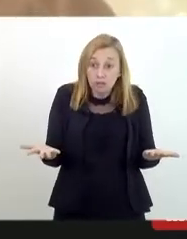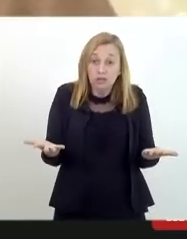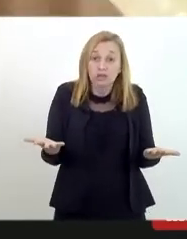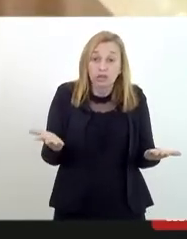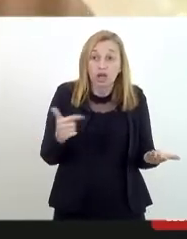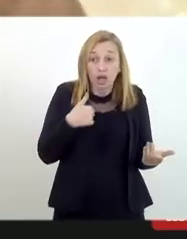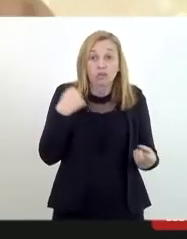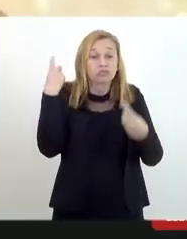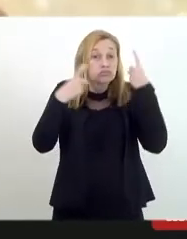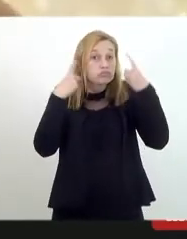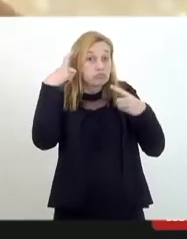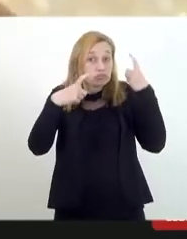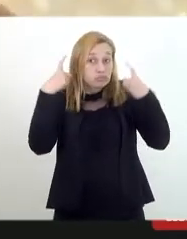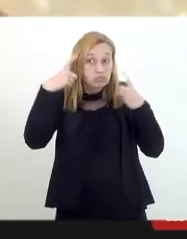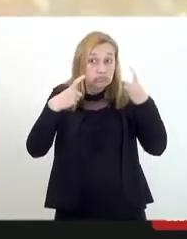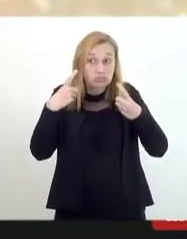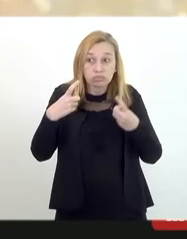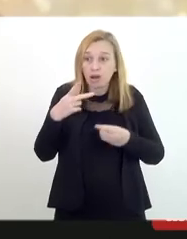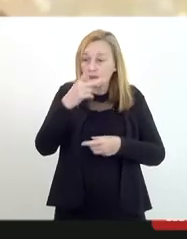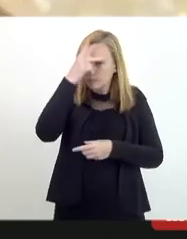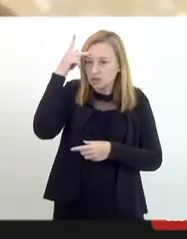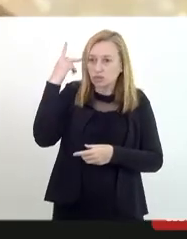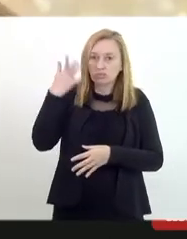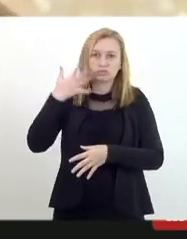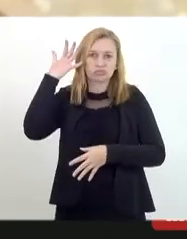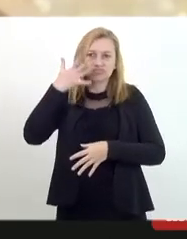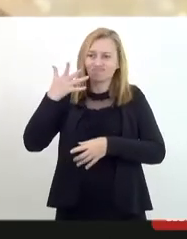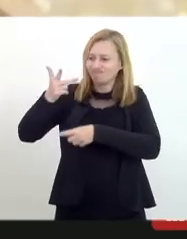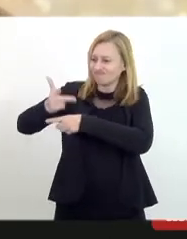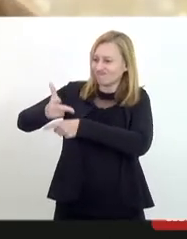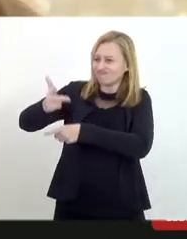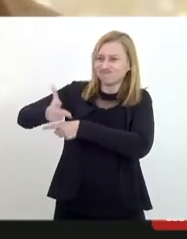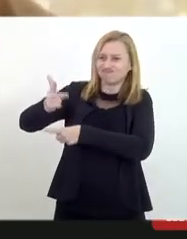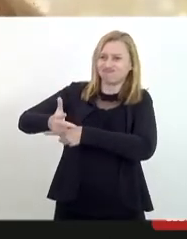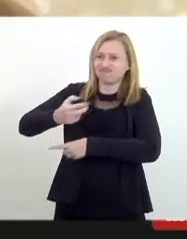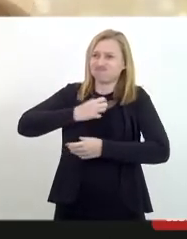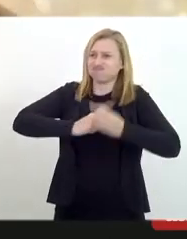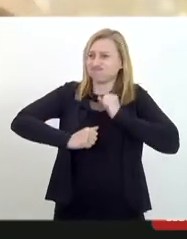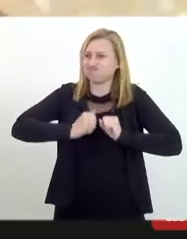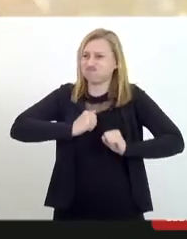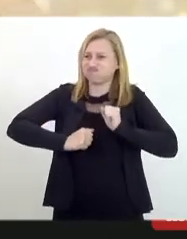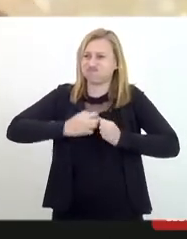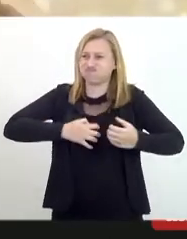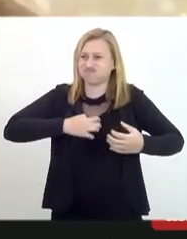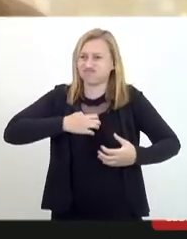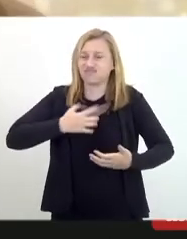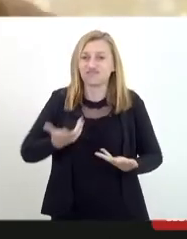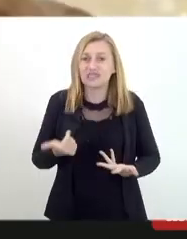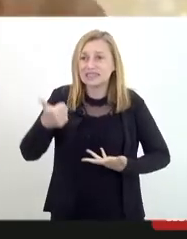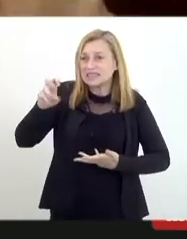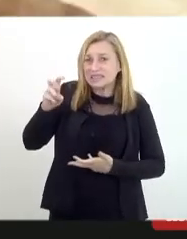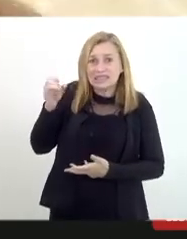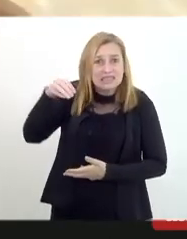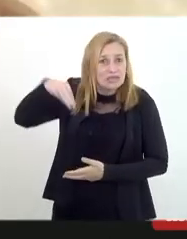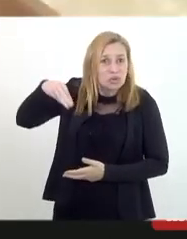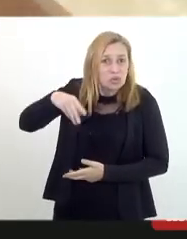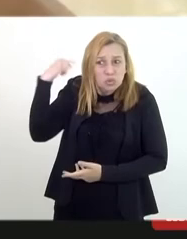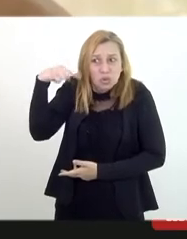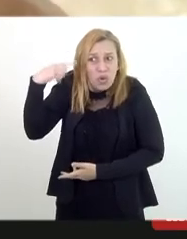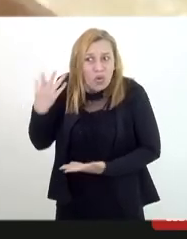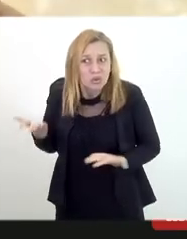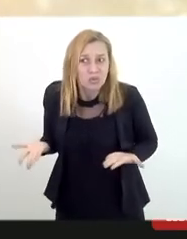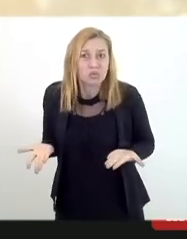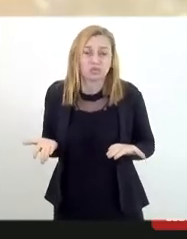preocupados com os discursos de ódio, no campo político, vocês verem esses 15 minutos, são 15 minutos enlouquecidos,